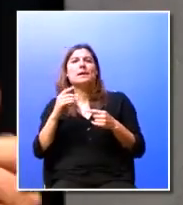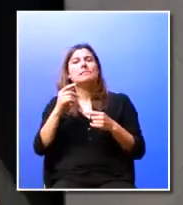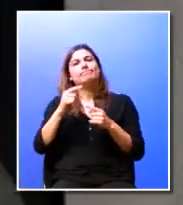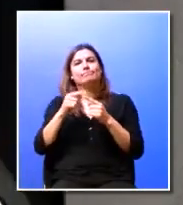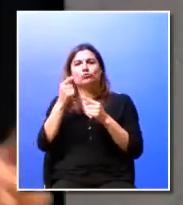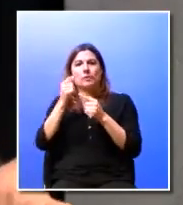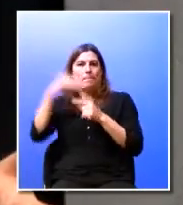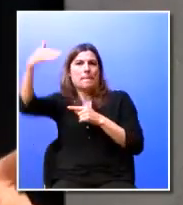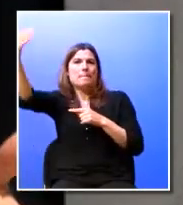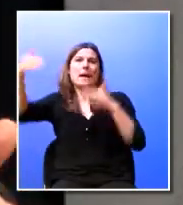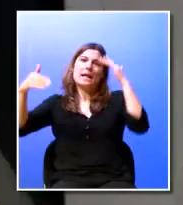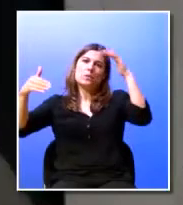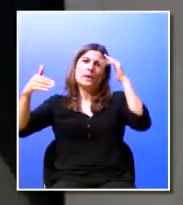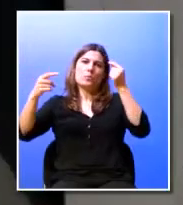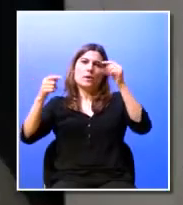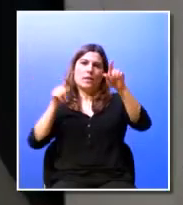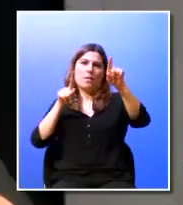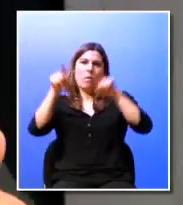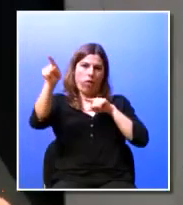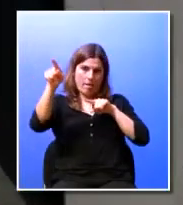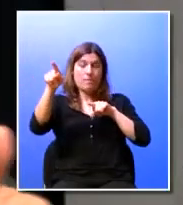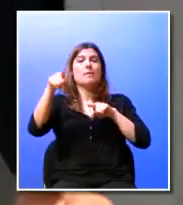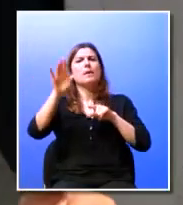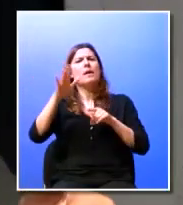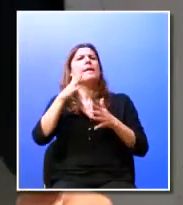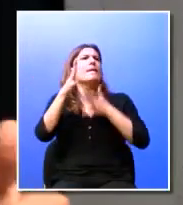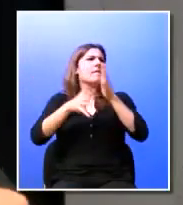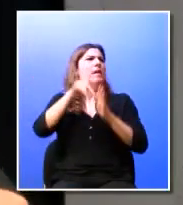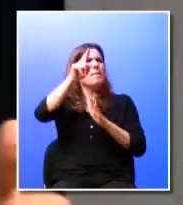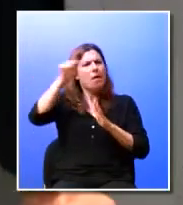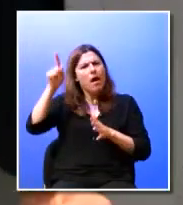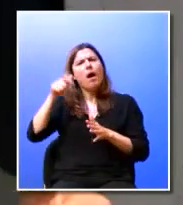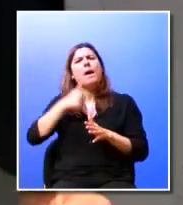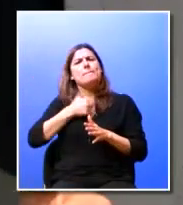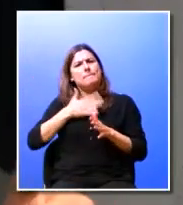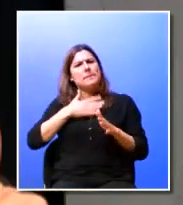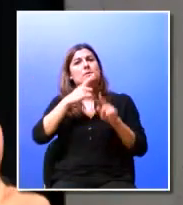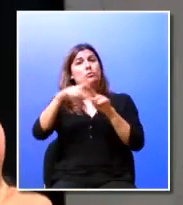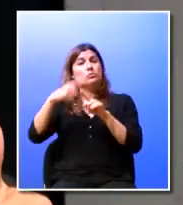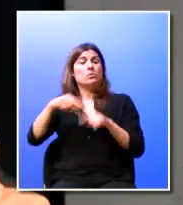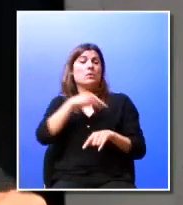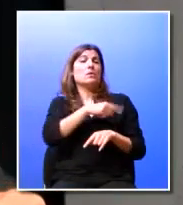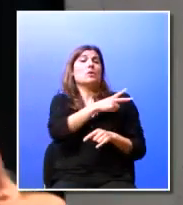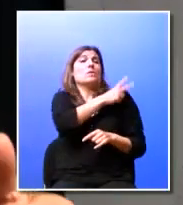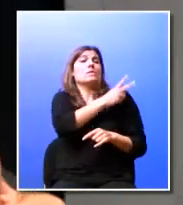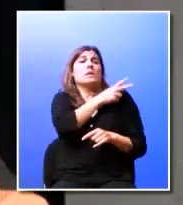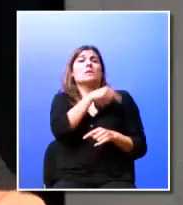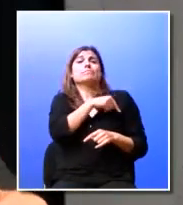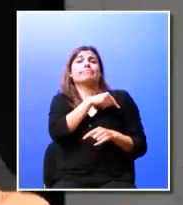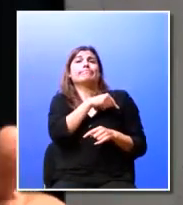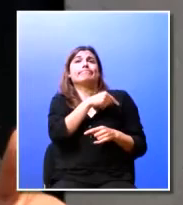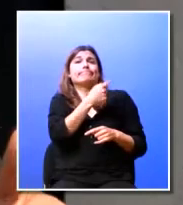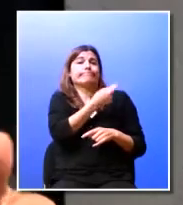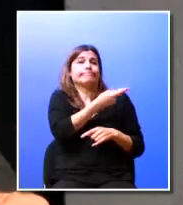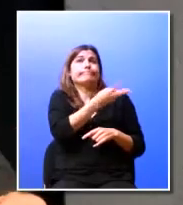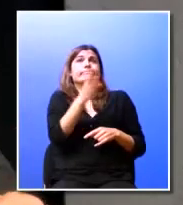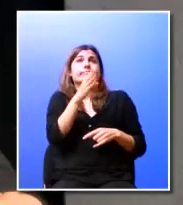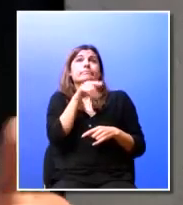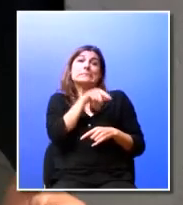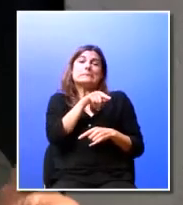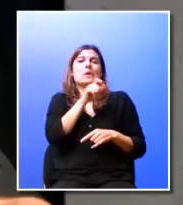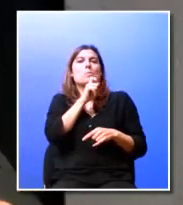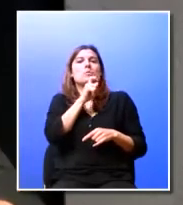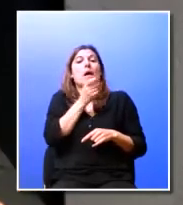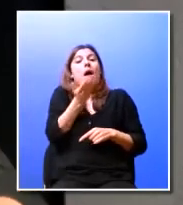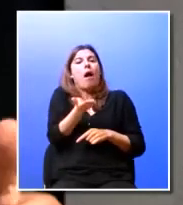portanto há coisas que estão a acontecer nas indústrias nas empresas para o qual as universidades muitas vezes aquela é também a oportunidade